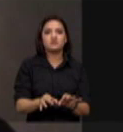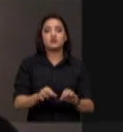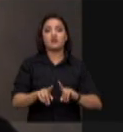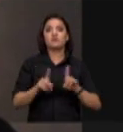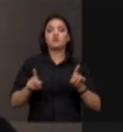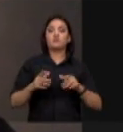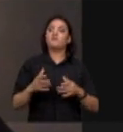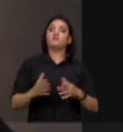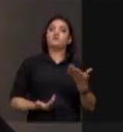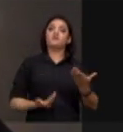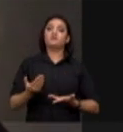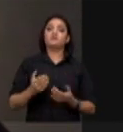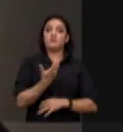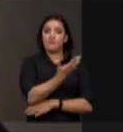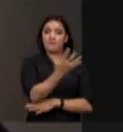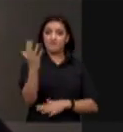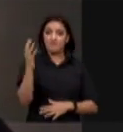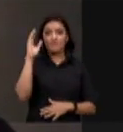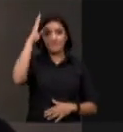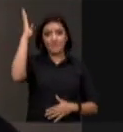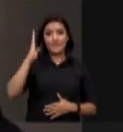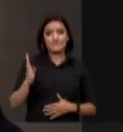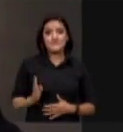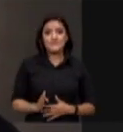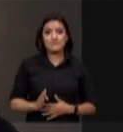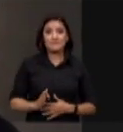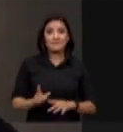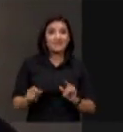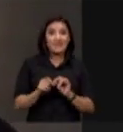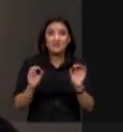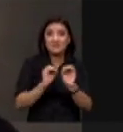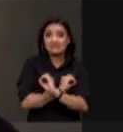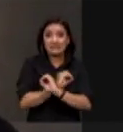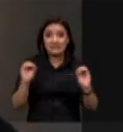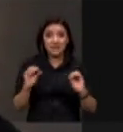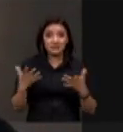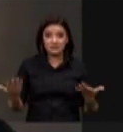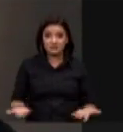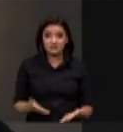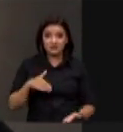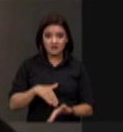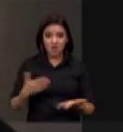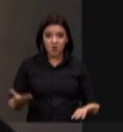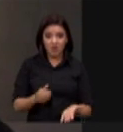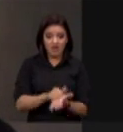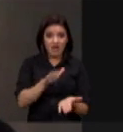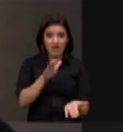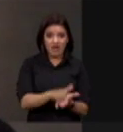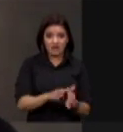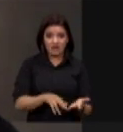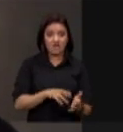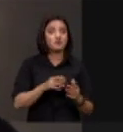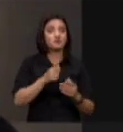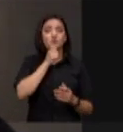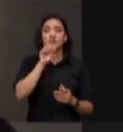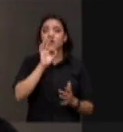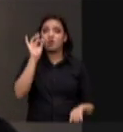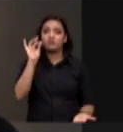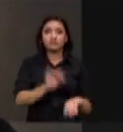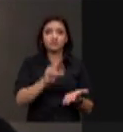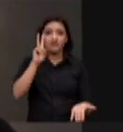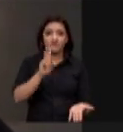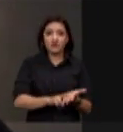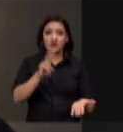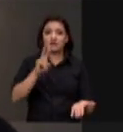Florestal Brasileiro, para falar de outros órgãos, não fez nada nesse período. Os cadastros rurais não foram validados, os PRA